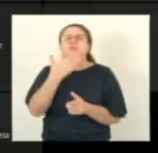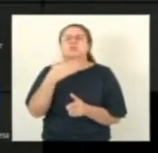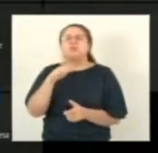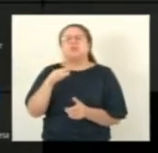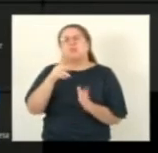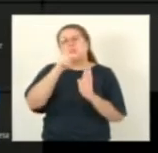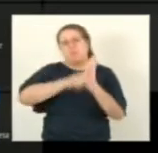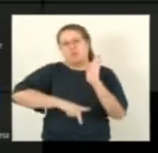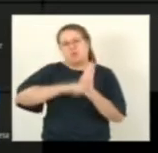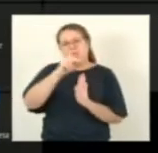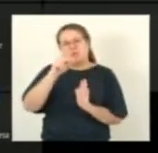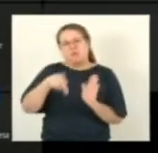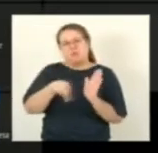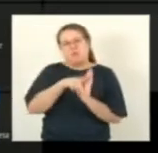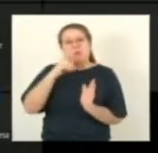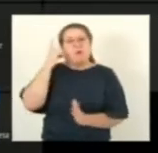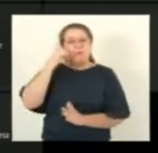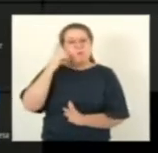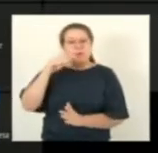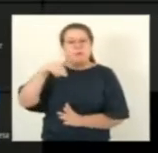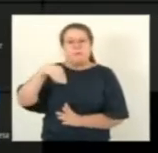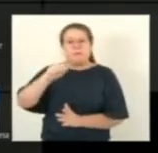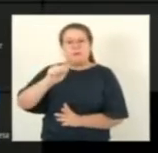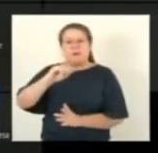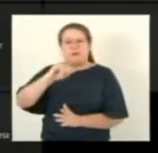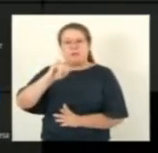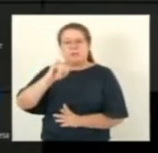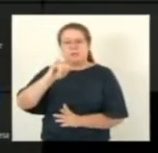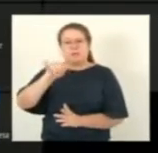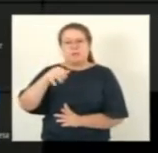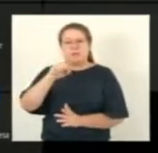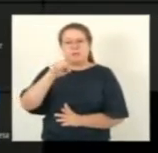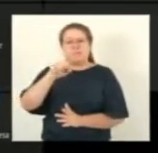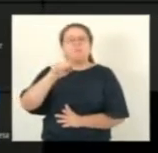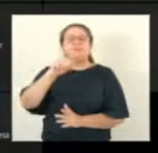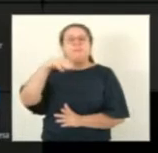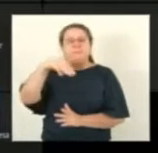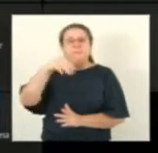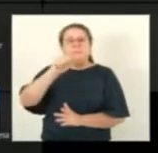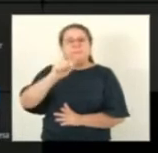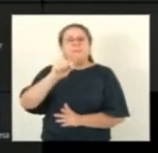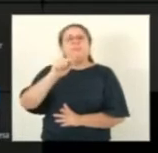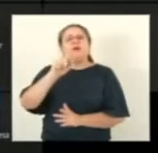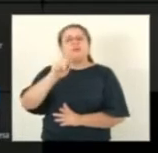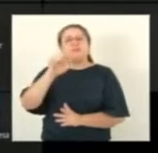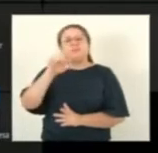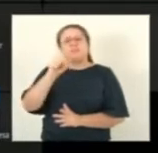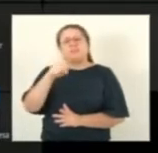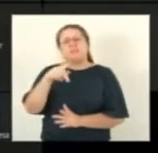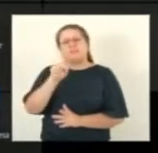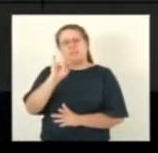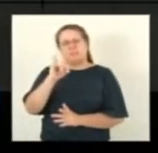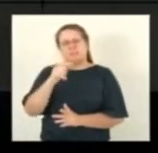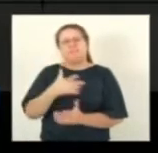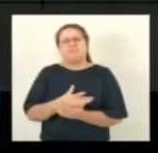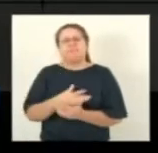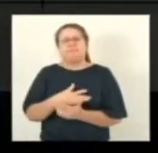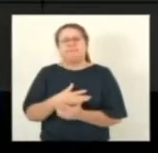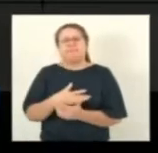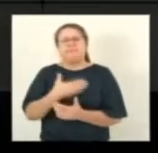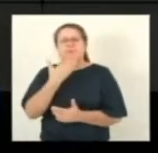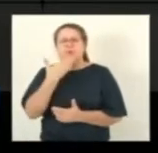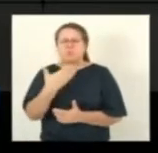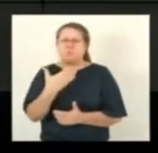projeto é um projeto importante também que o objetivo de atender melhor os passageiros como da mesma